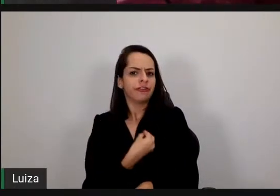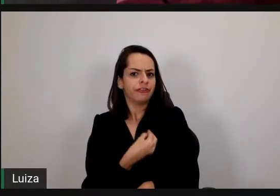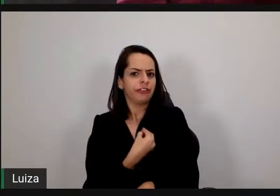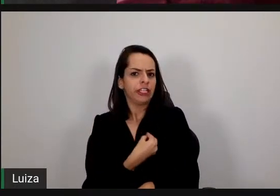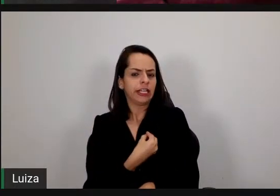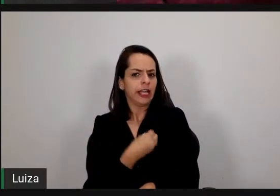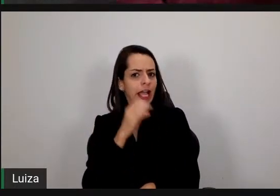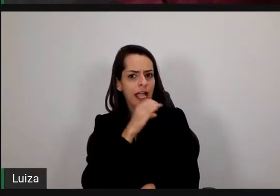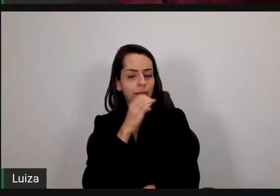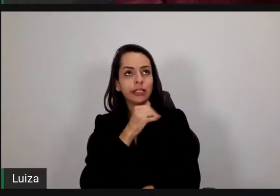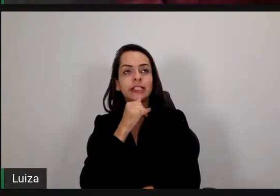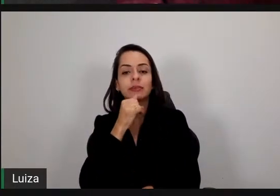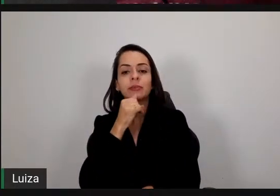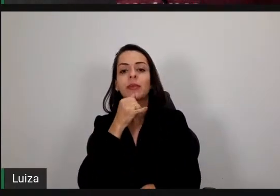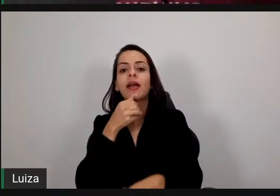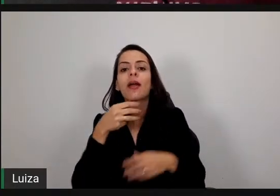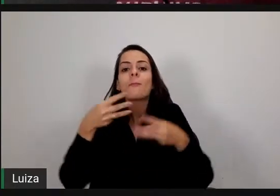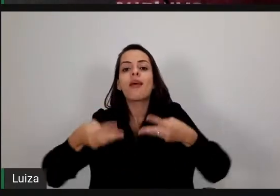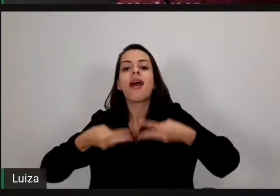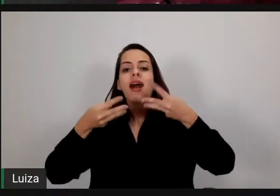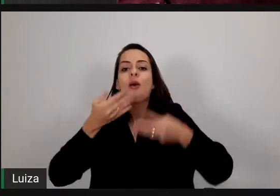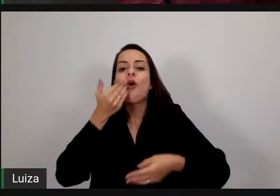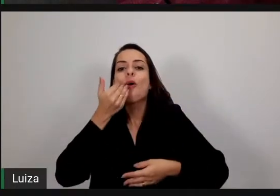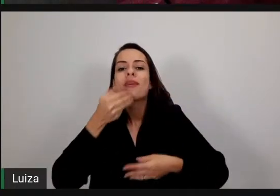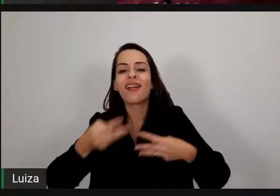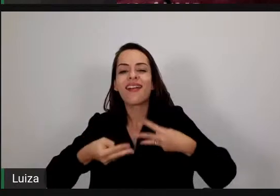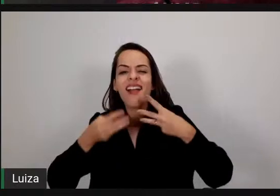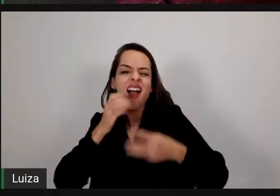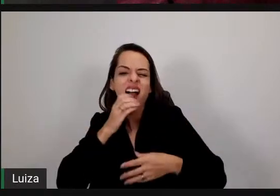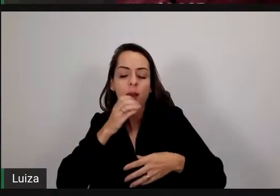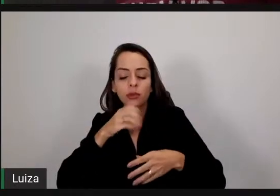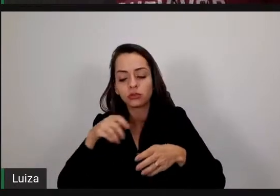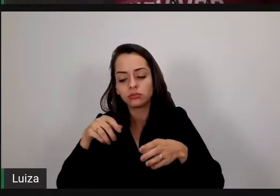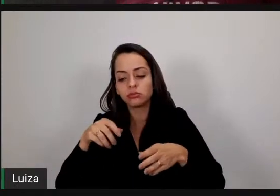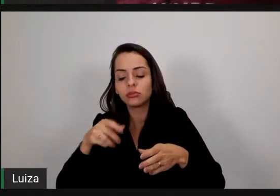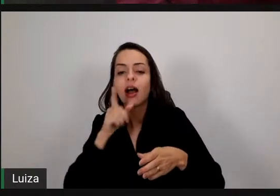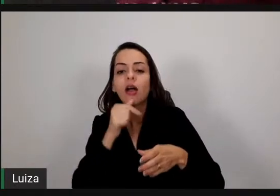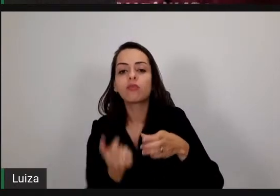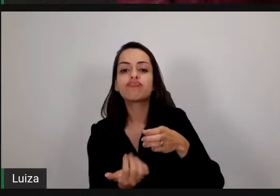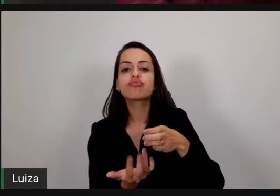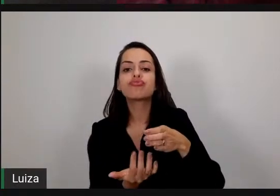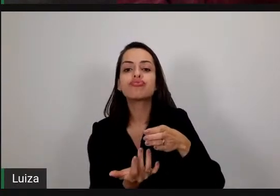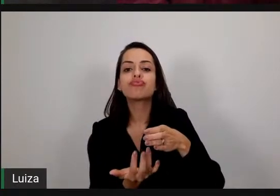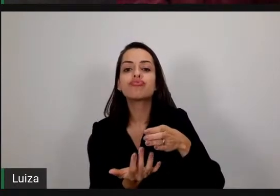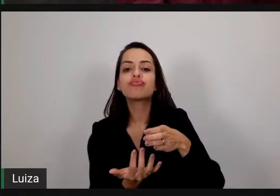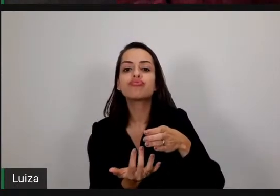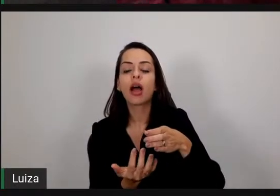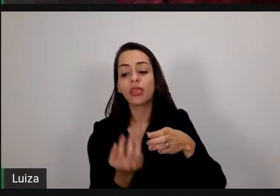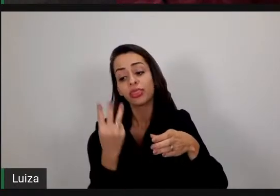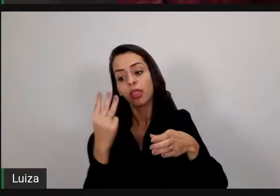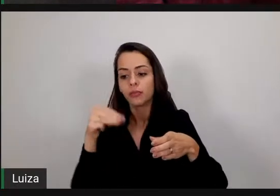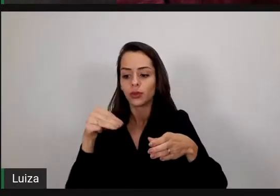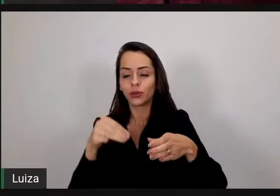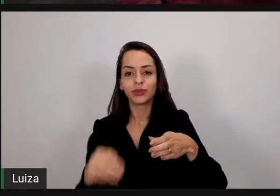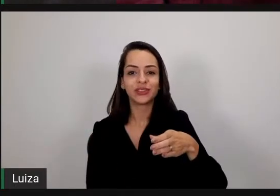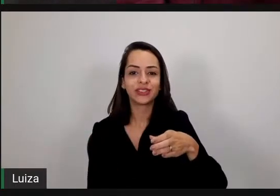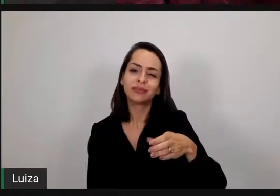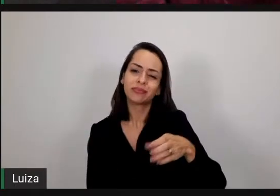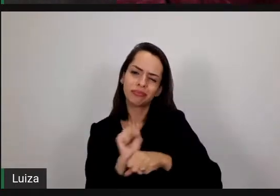mas não são instantâneas. E a gente teve que, de uma semana para outra, algumas escolas